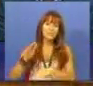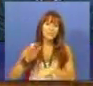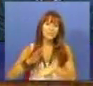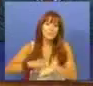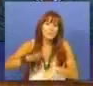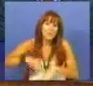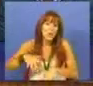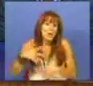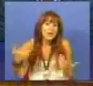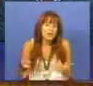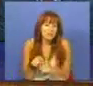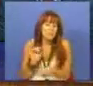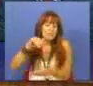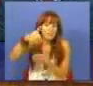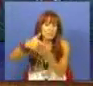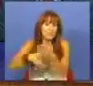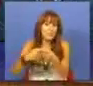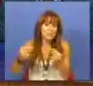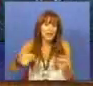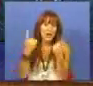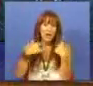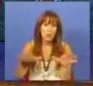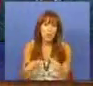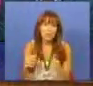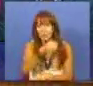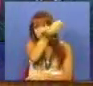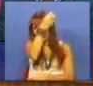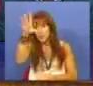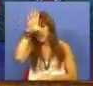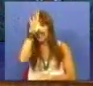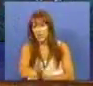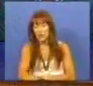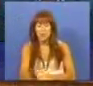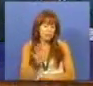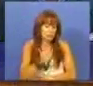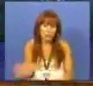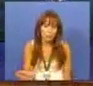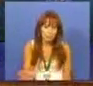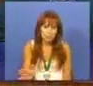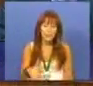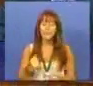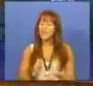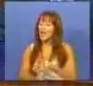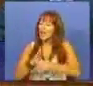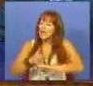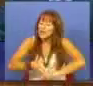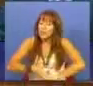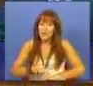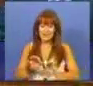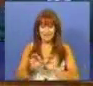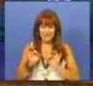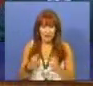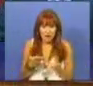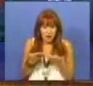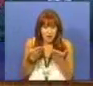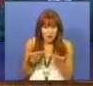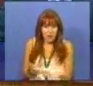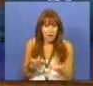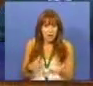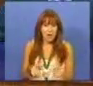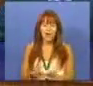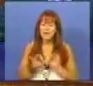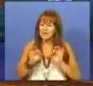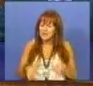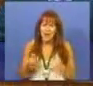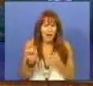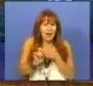de uma resolução do Conselho de Ministros e ficou por aí. Uma intervenção desta natureza, com